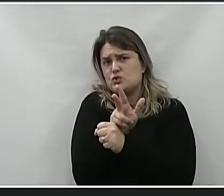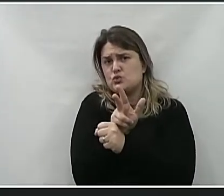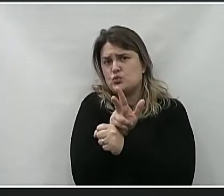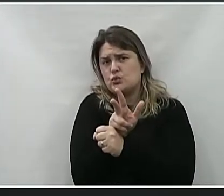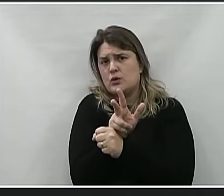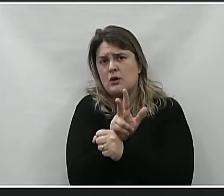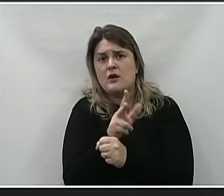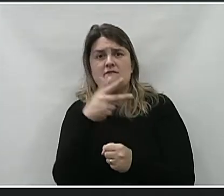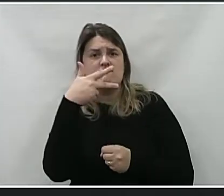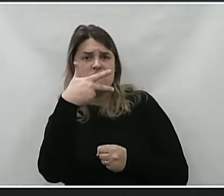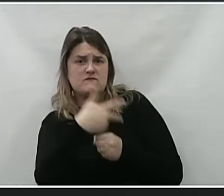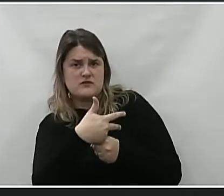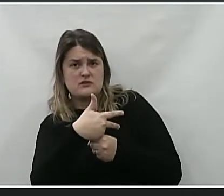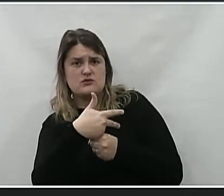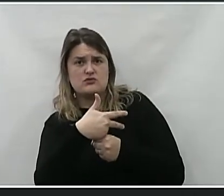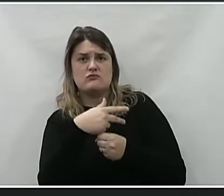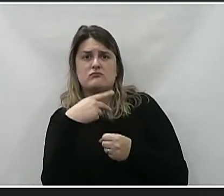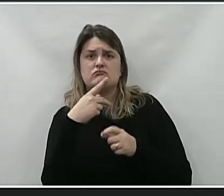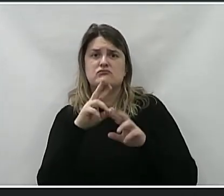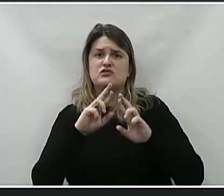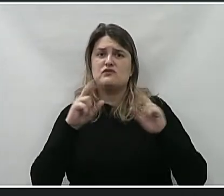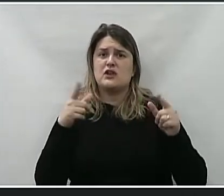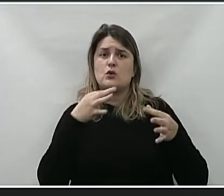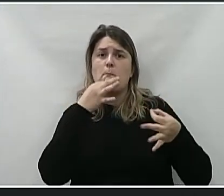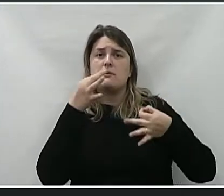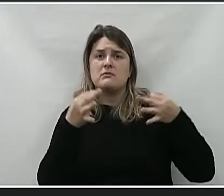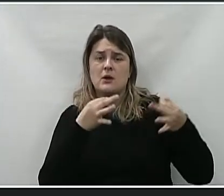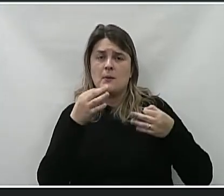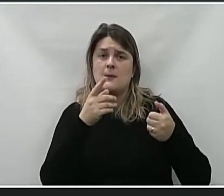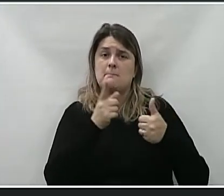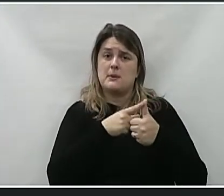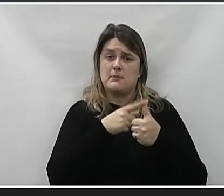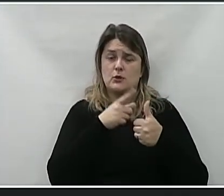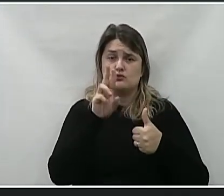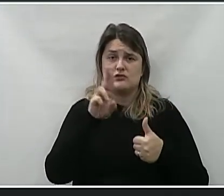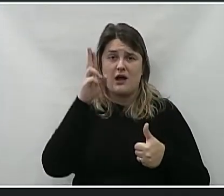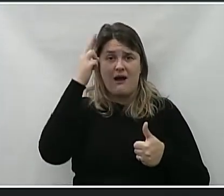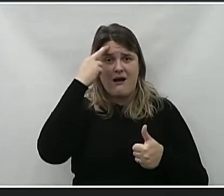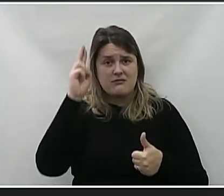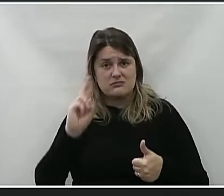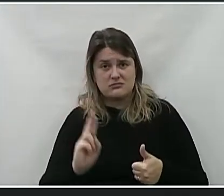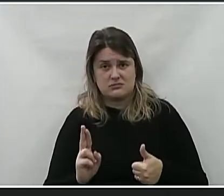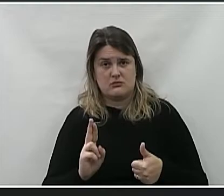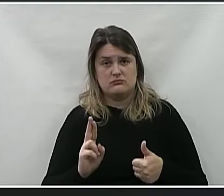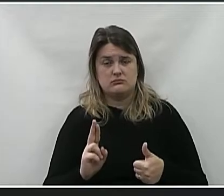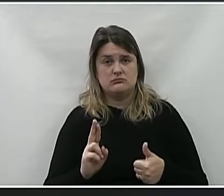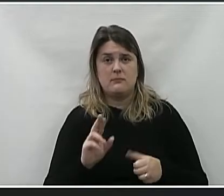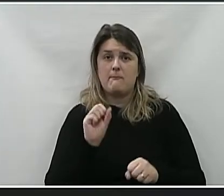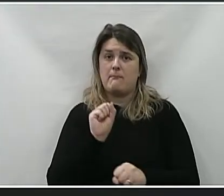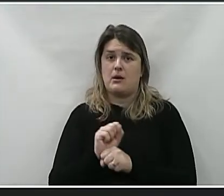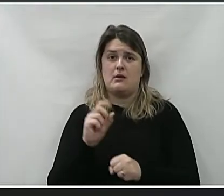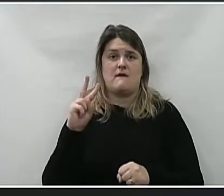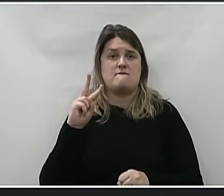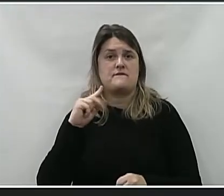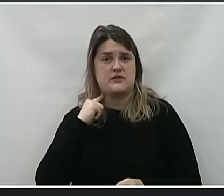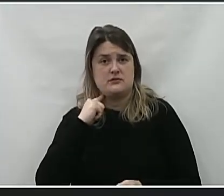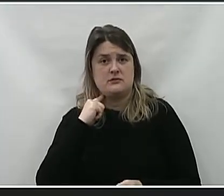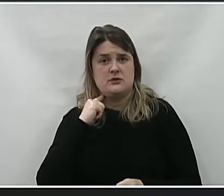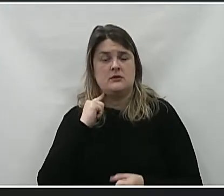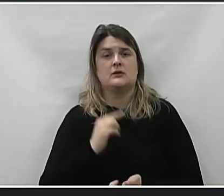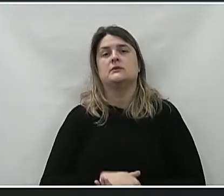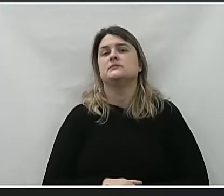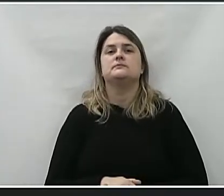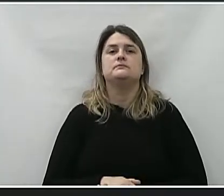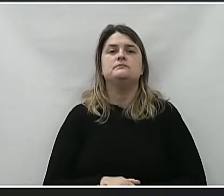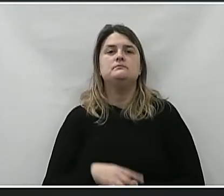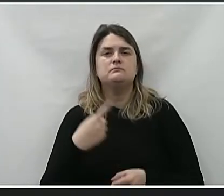coisa, o vídeo da parte de dentro está dizendo outra. Então, vamos ser racionais, né? Vamos parar com o vitimismo. Vamos parar com o vitimismo.